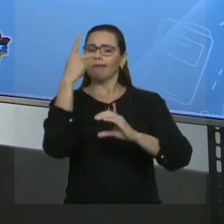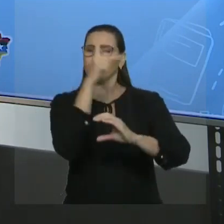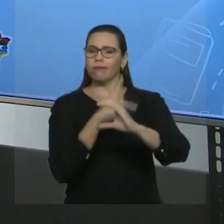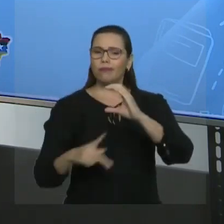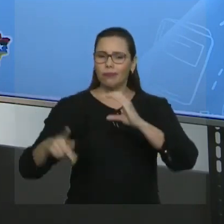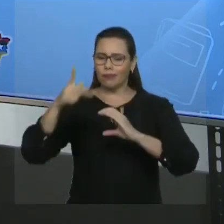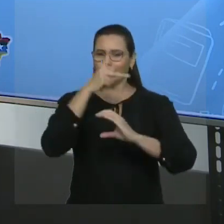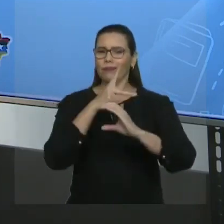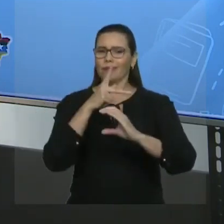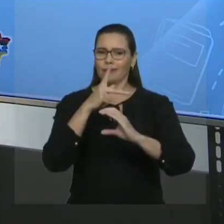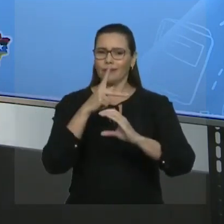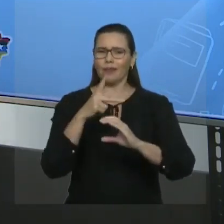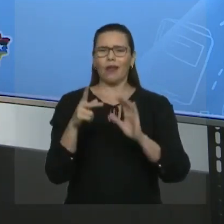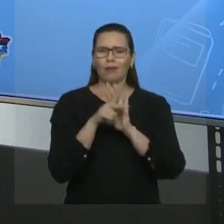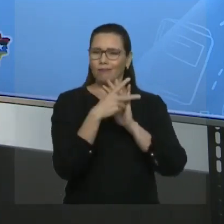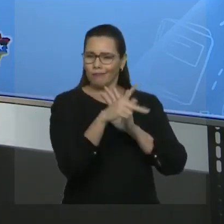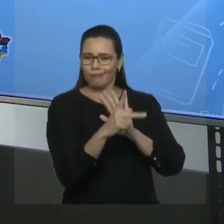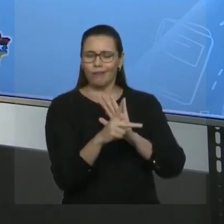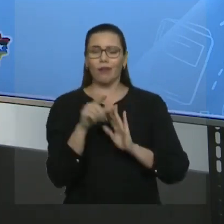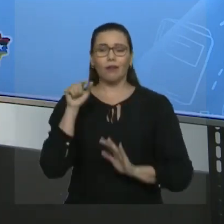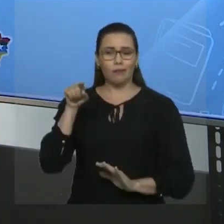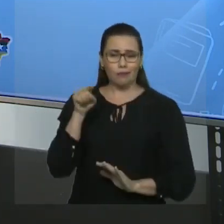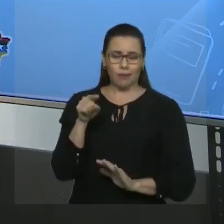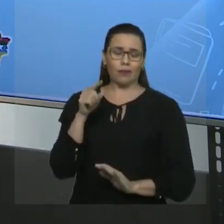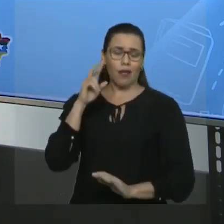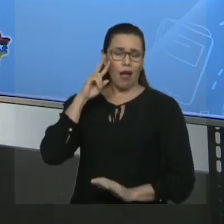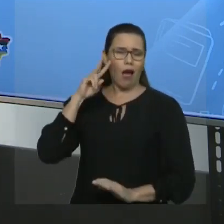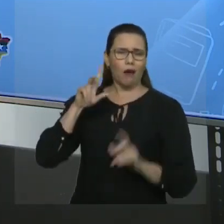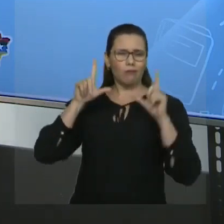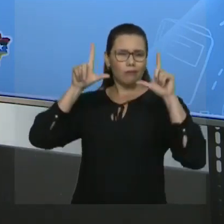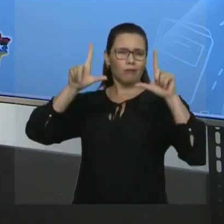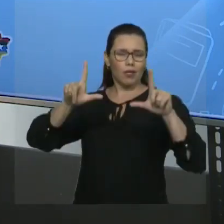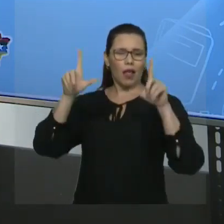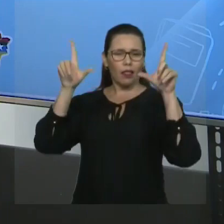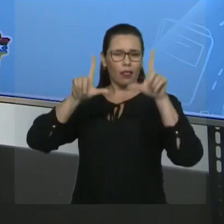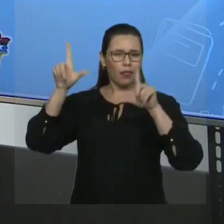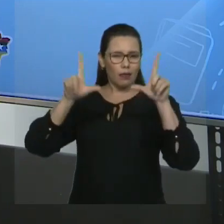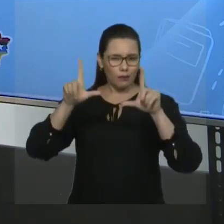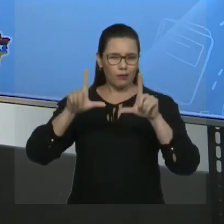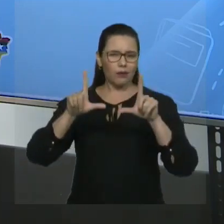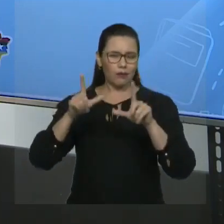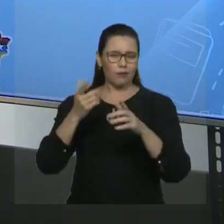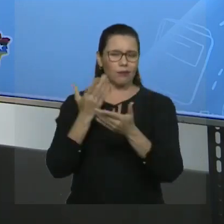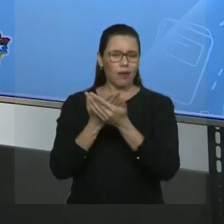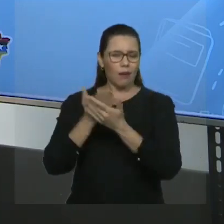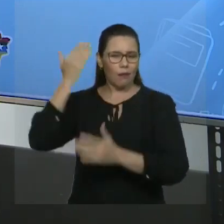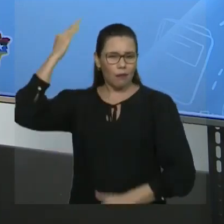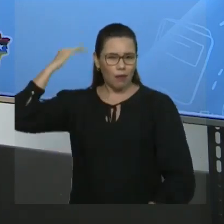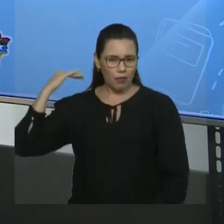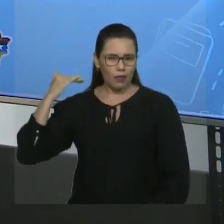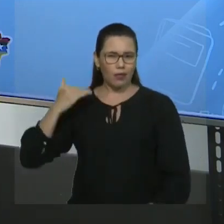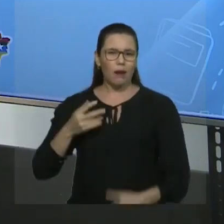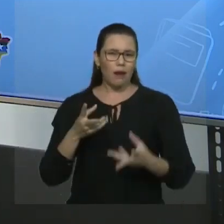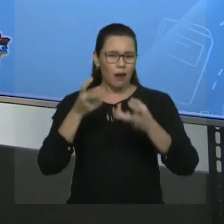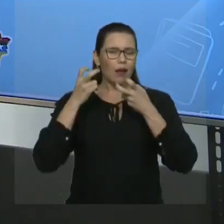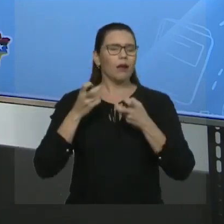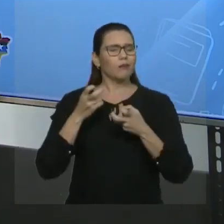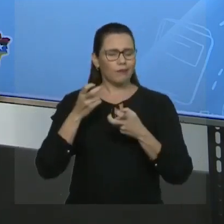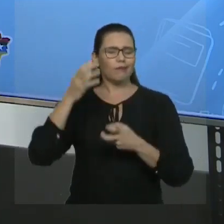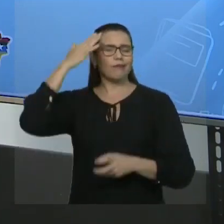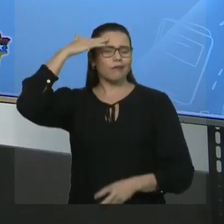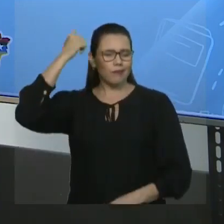Você que já está acompanhando essas aulas em outros episódios, viu que nós trabalhamos a nomenclatura,